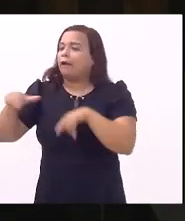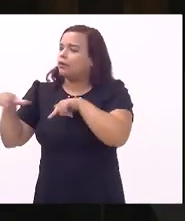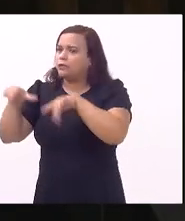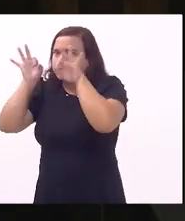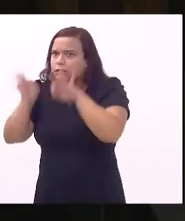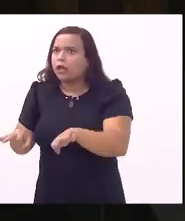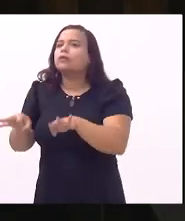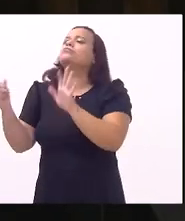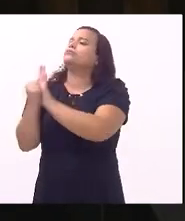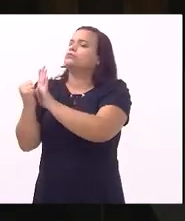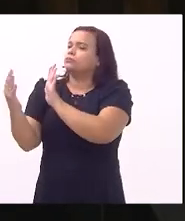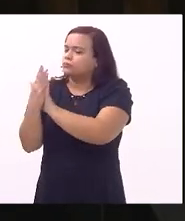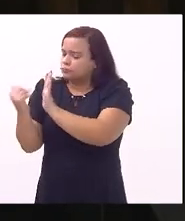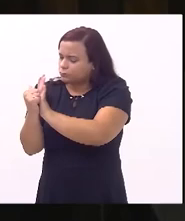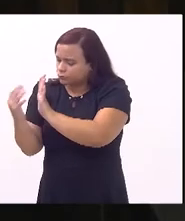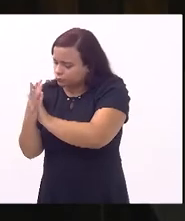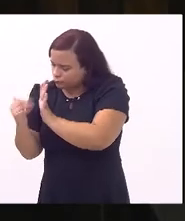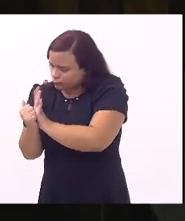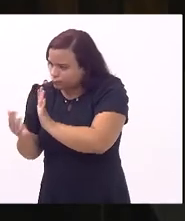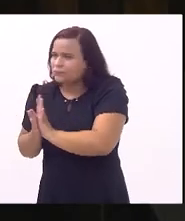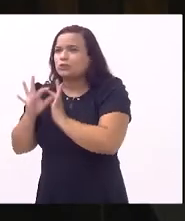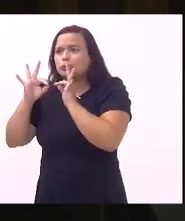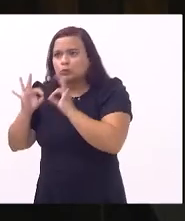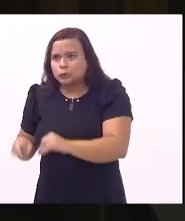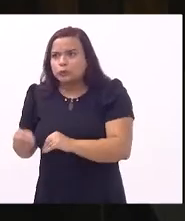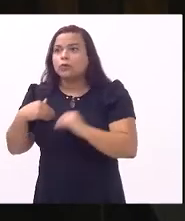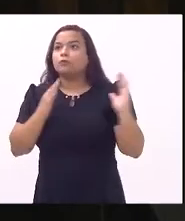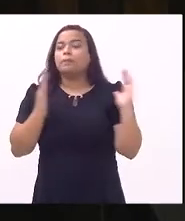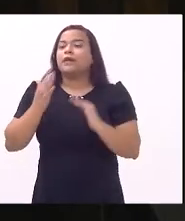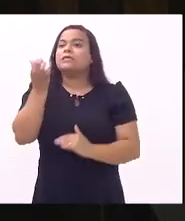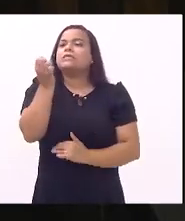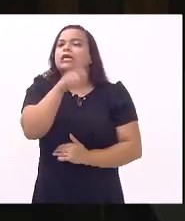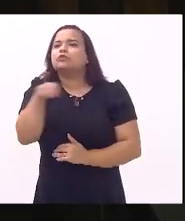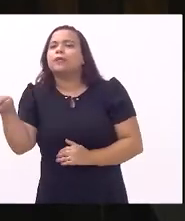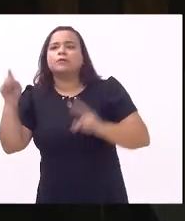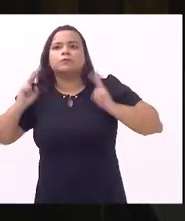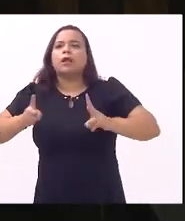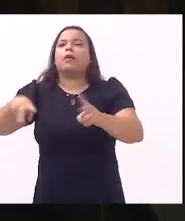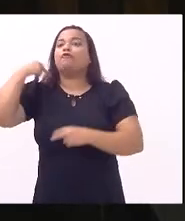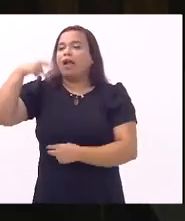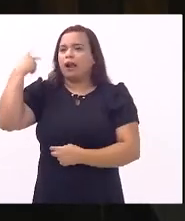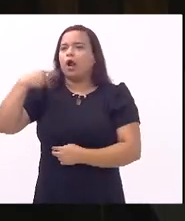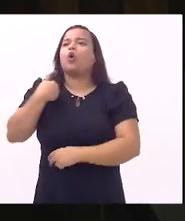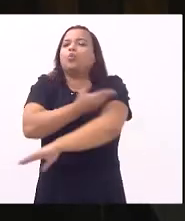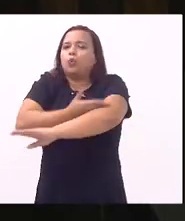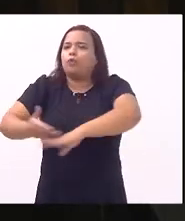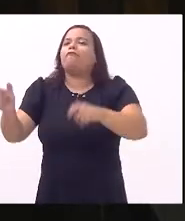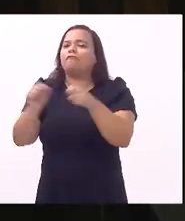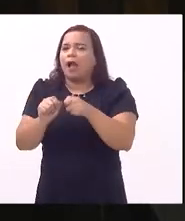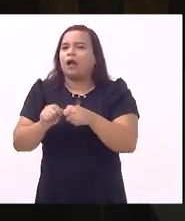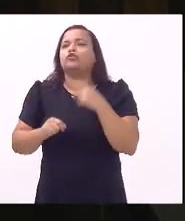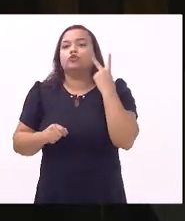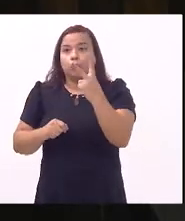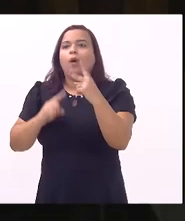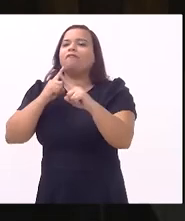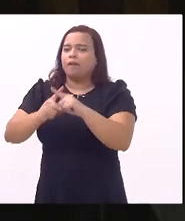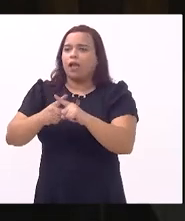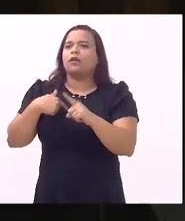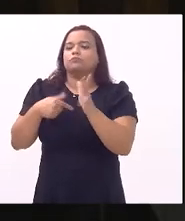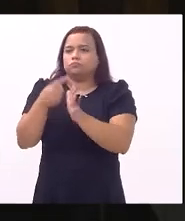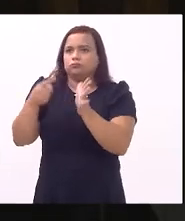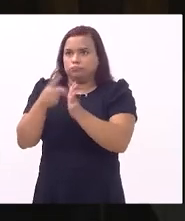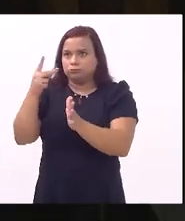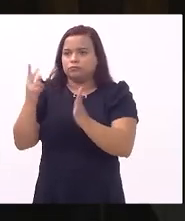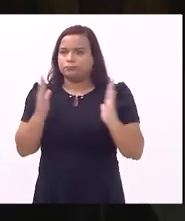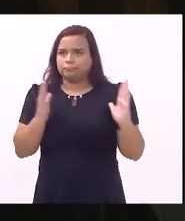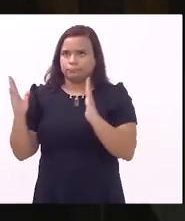mandato e eu todo a cada seis meses né eu sempre tive esse hábito na condição de vereador os meus dois mandatos de vereador eu sempre fiz